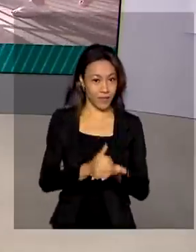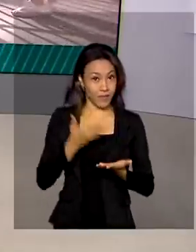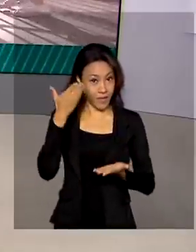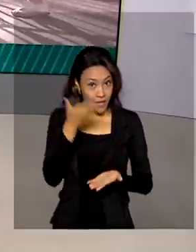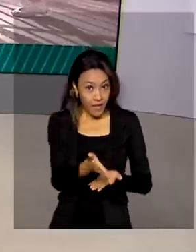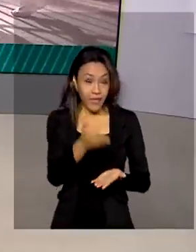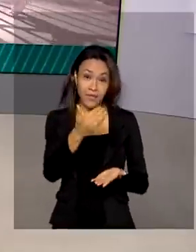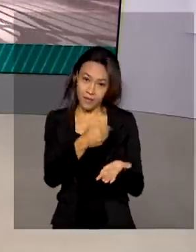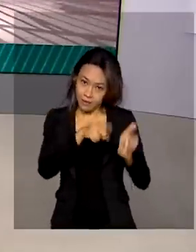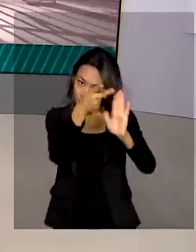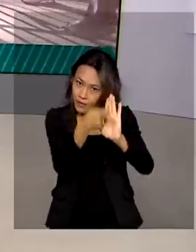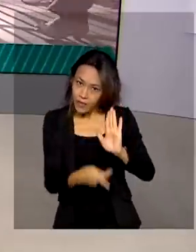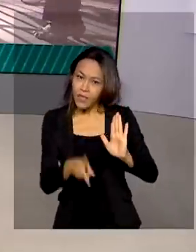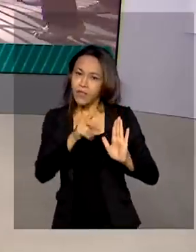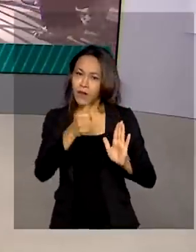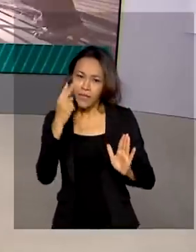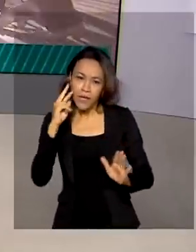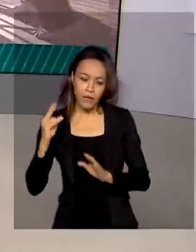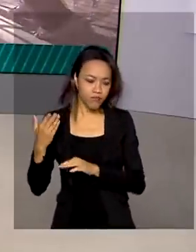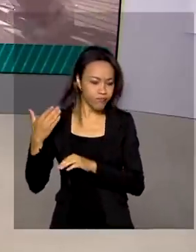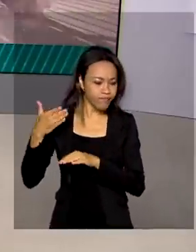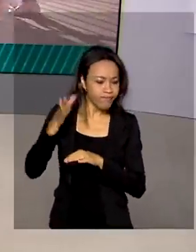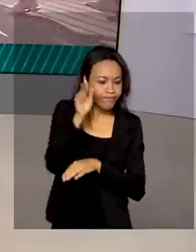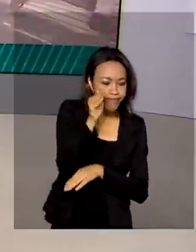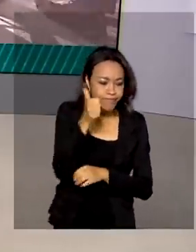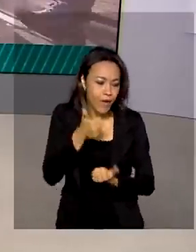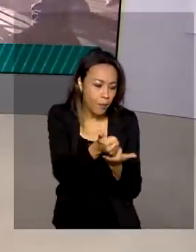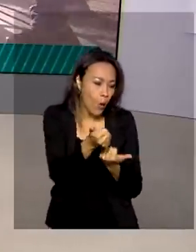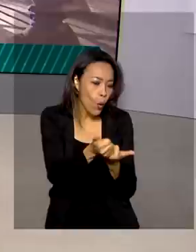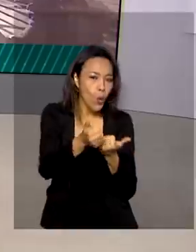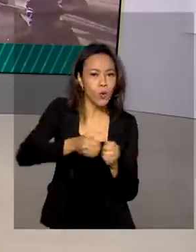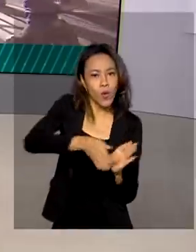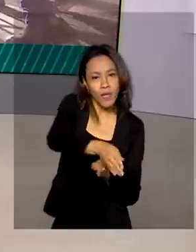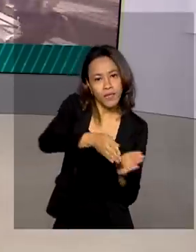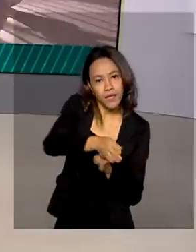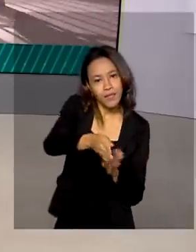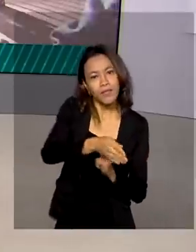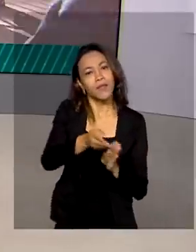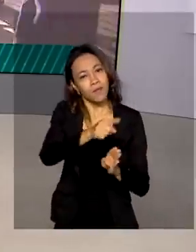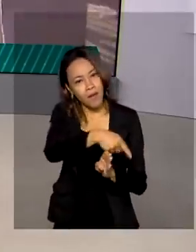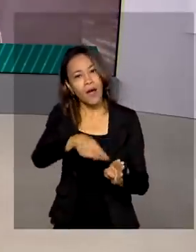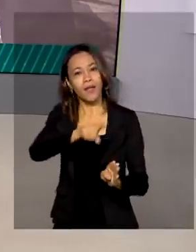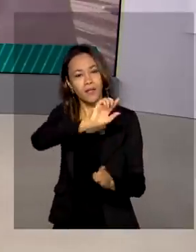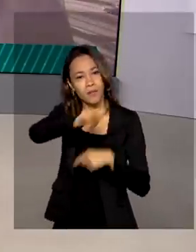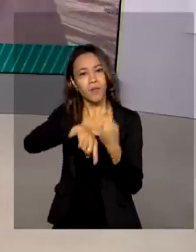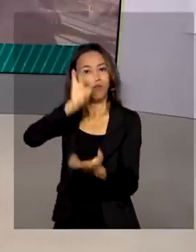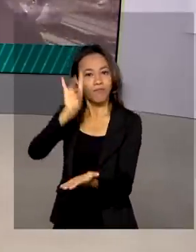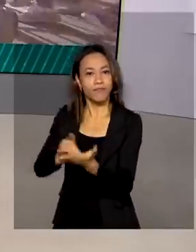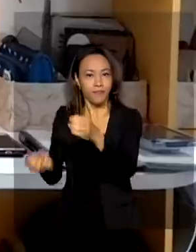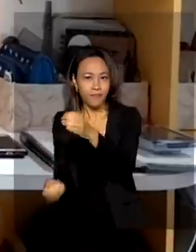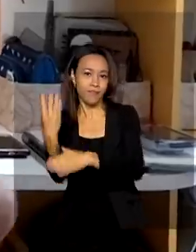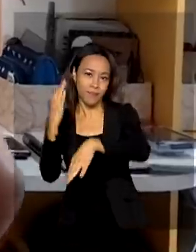empreendimentos vão receber uma consultoria especializada e suporte para formalizar o negócio.